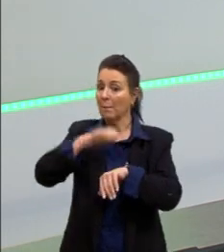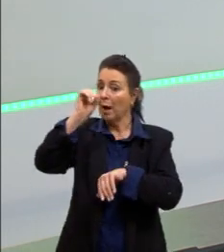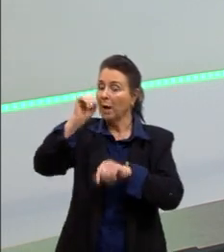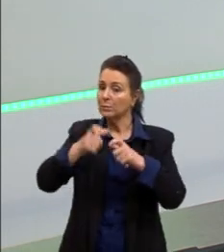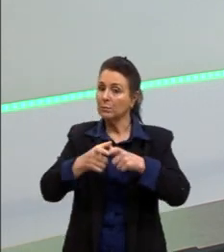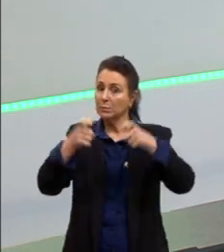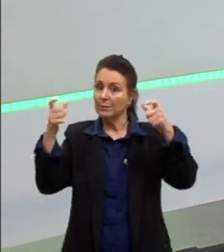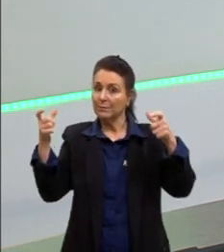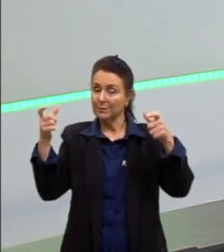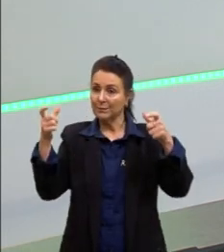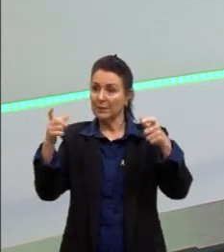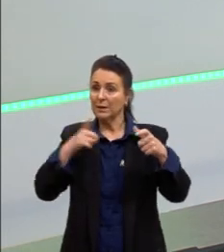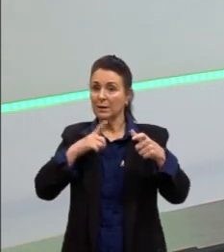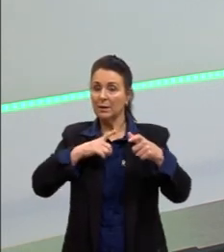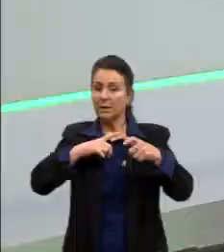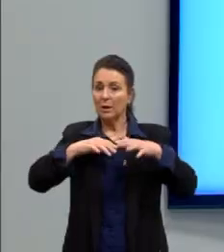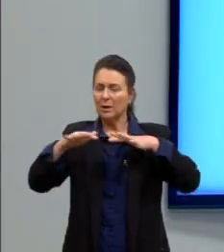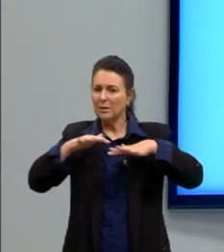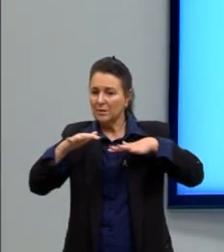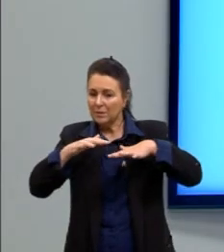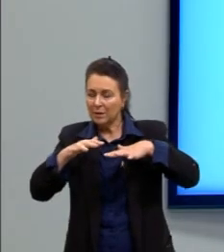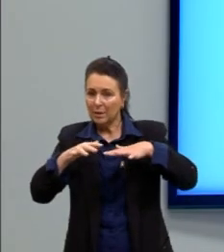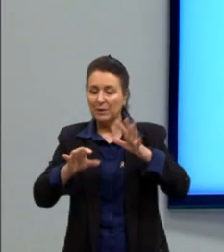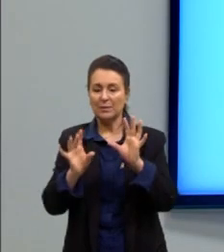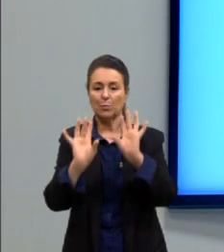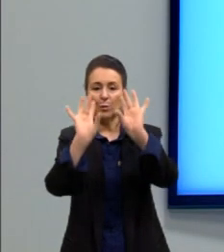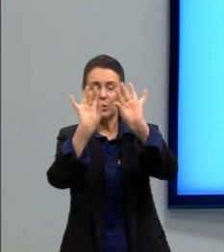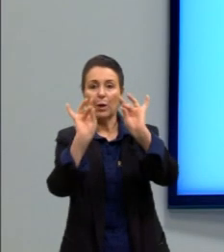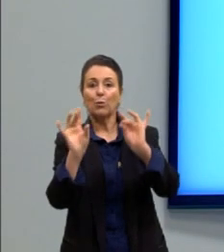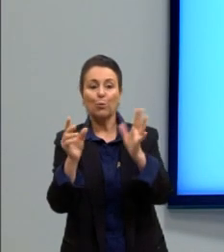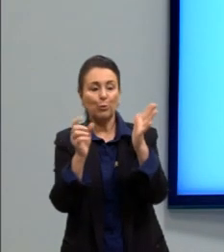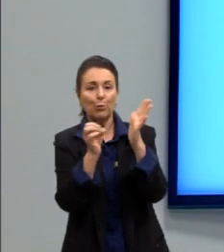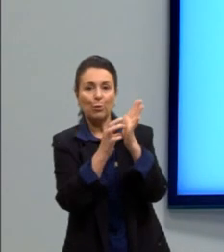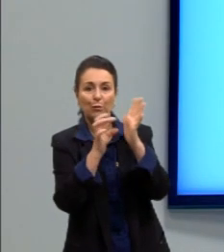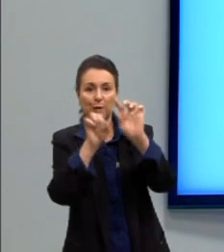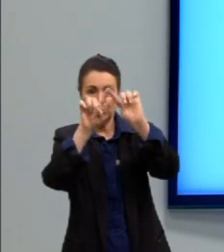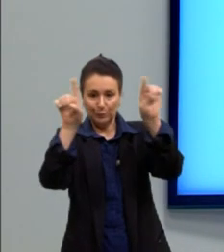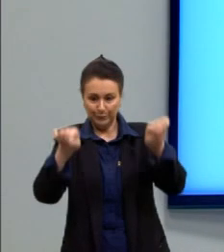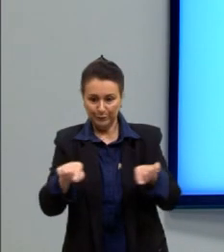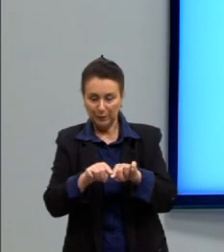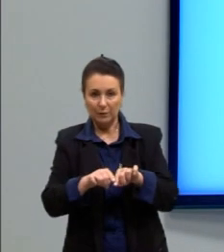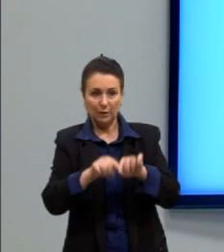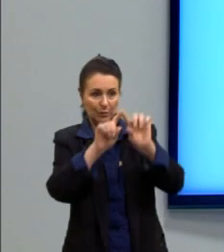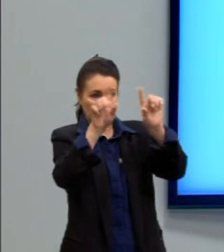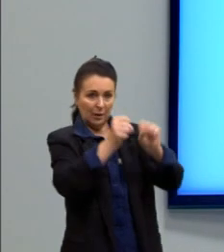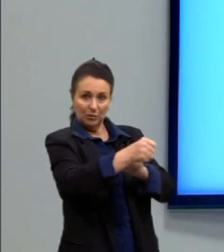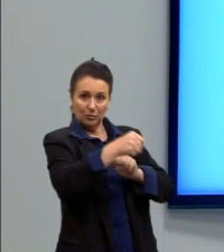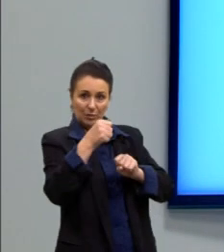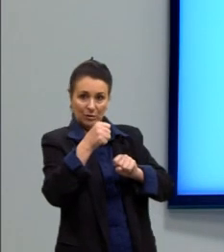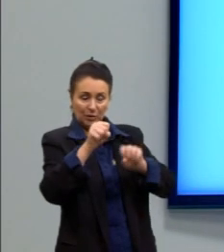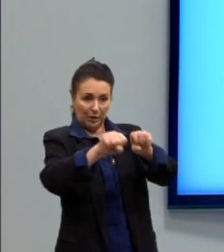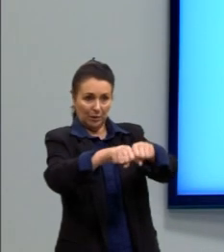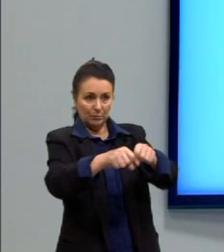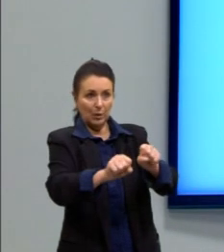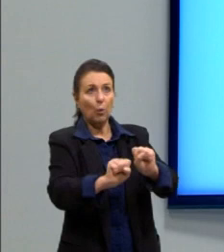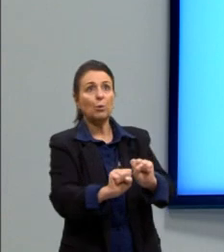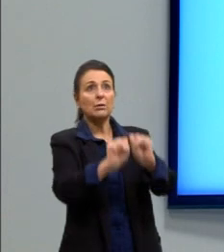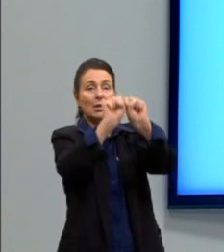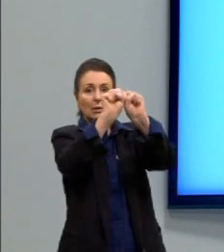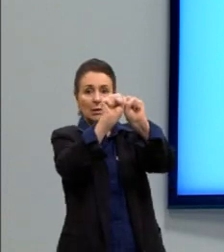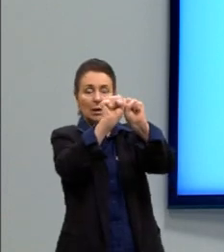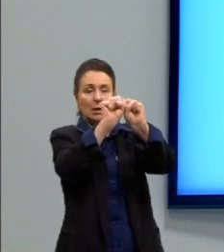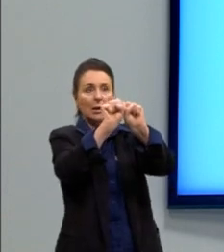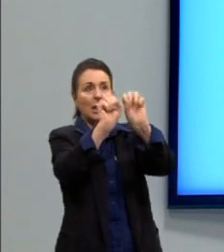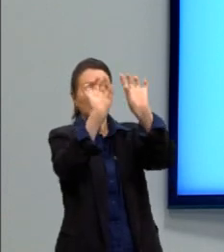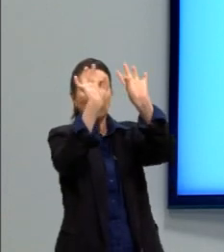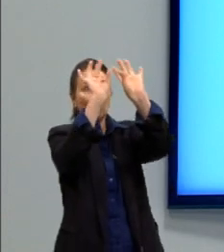massa de vidraceiro que a gente coloca no meio da janela do vidro da janela não ressoa